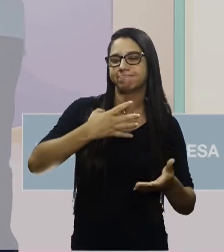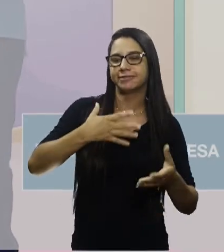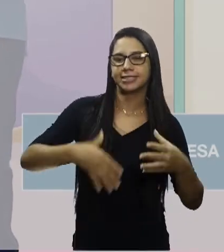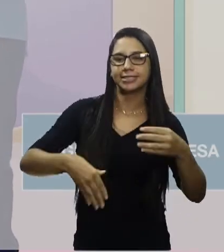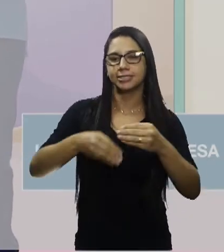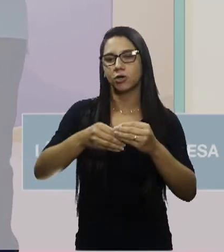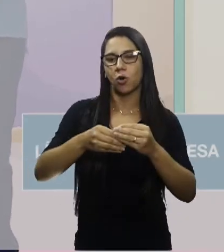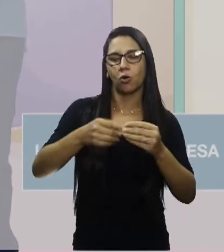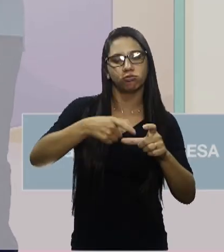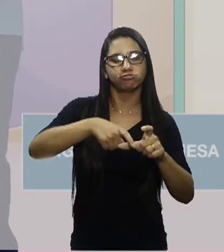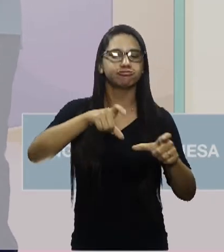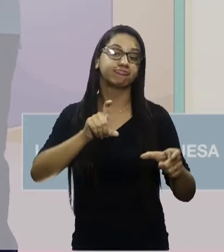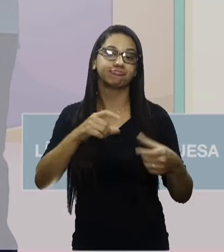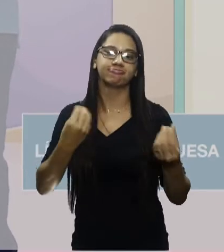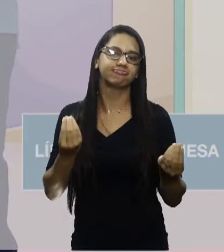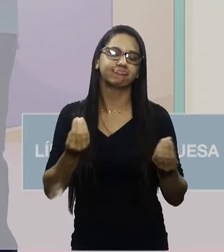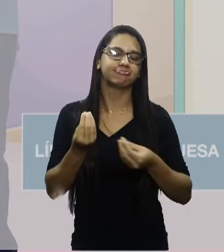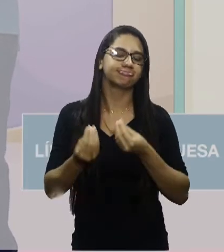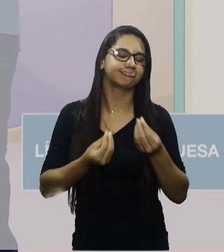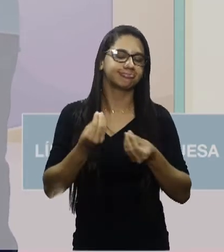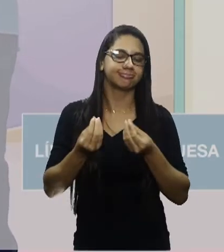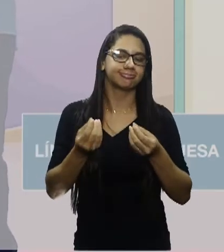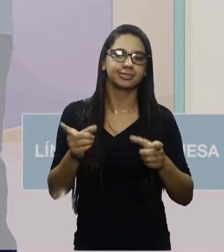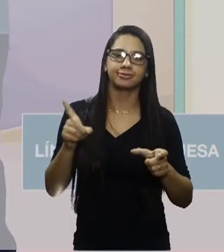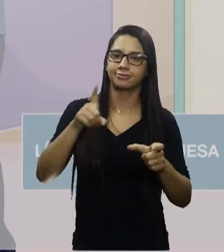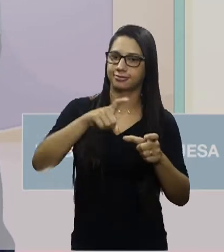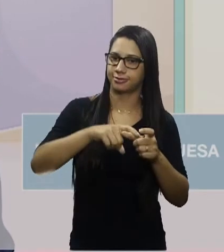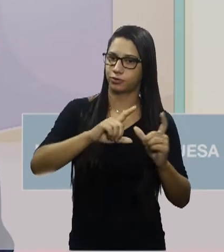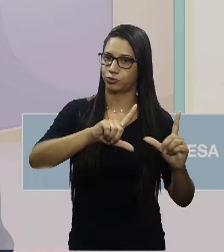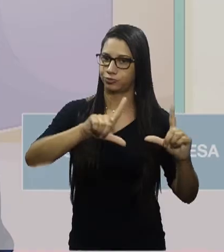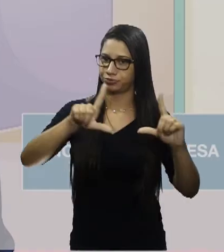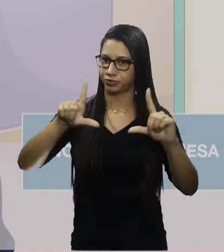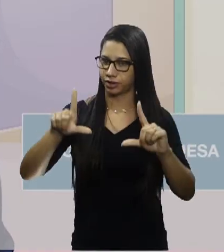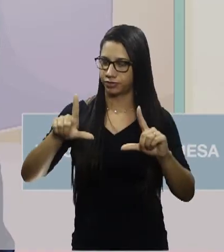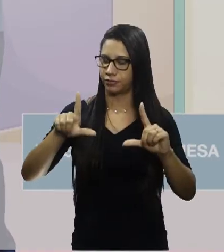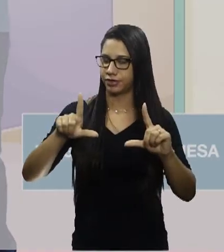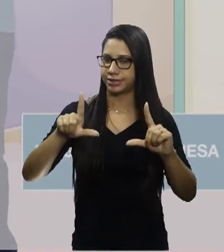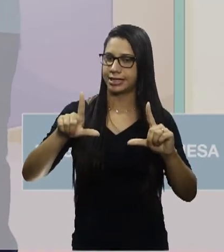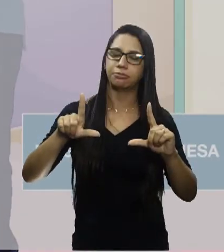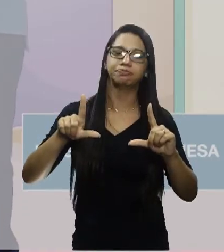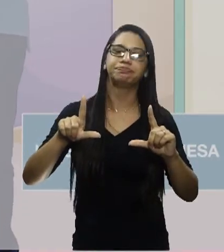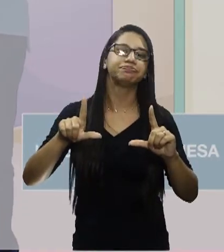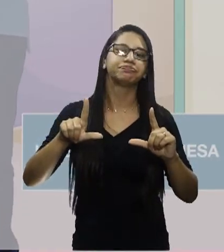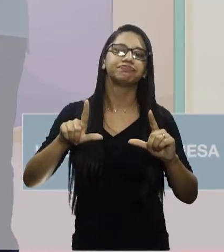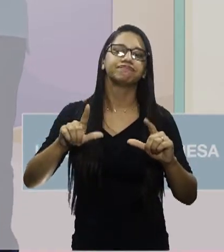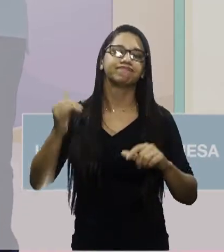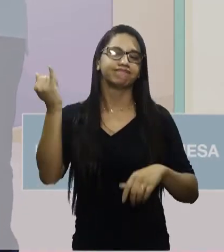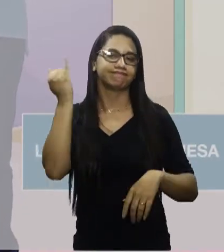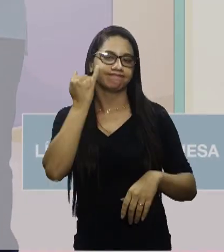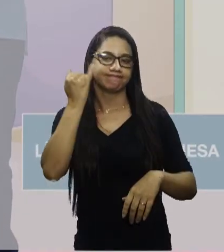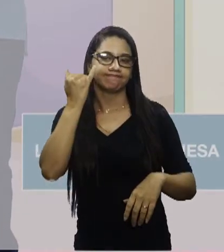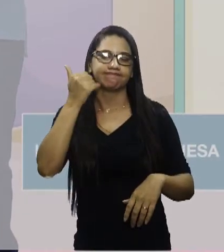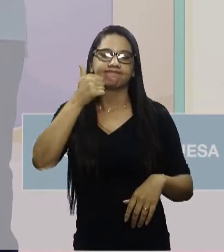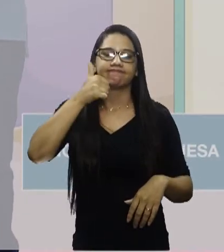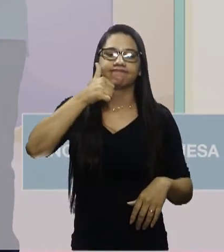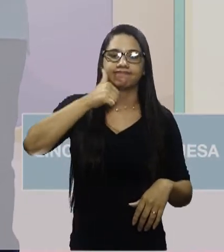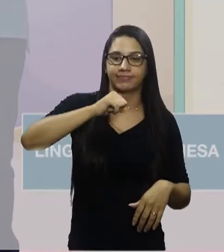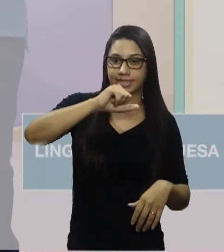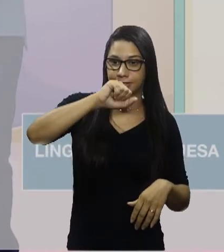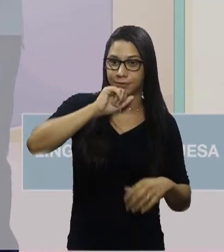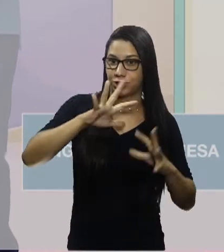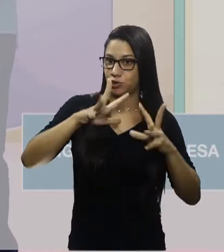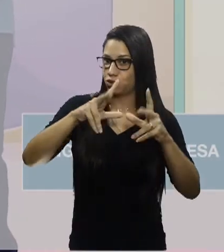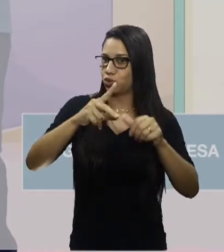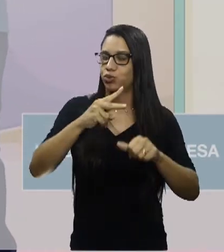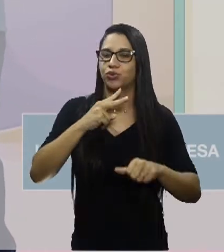independentes. Então, vamos voltar à charge, como eu digo aqui, a preguiça é a mãe de todos os vícios.